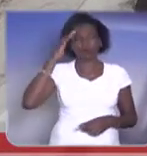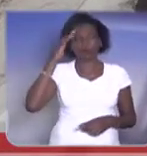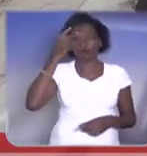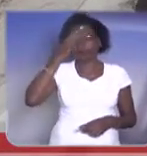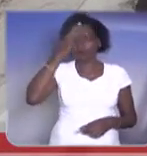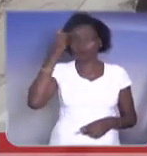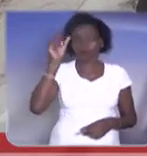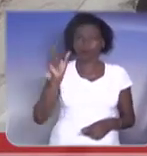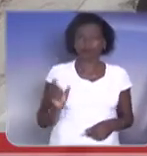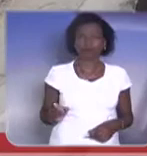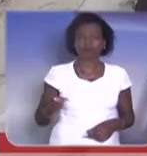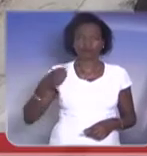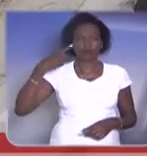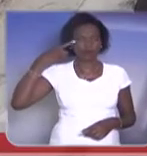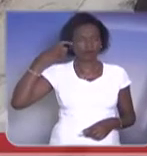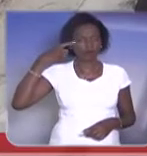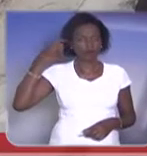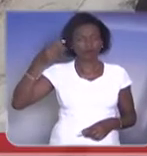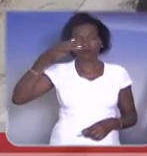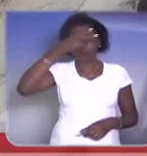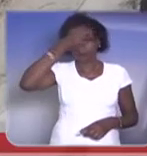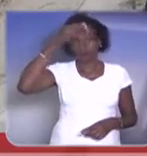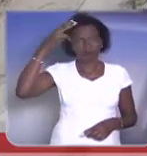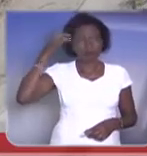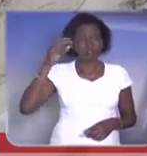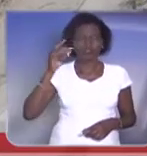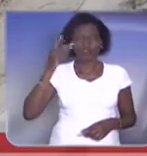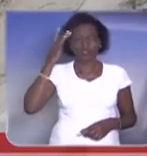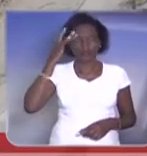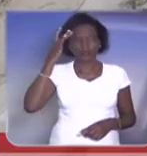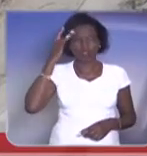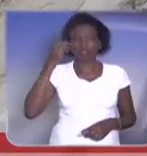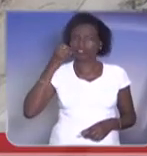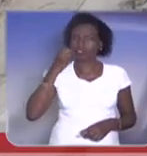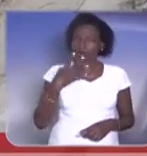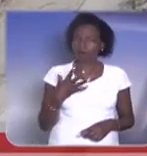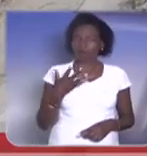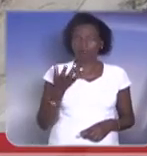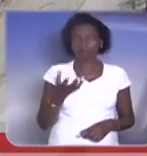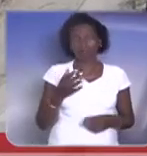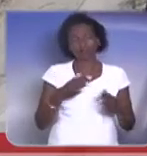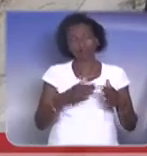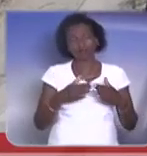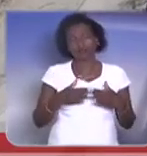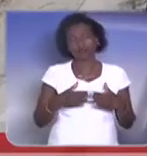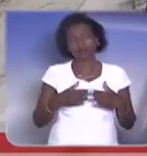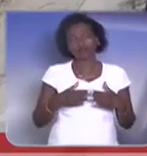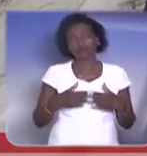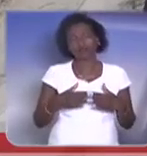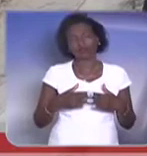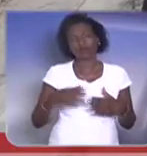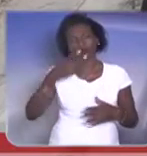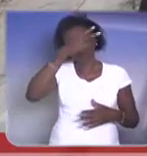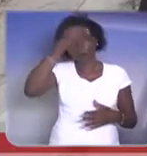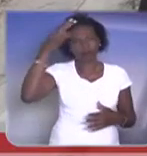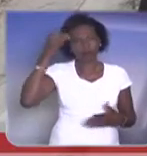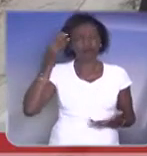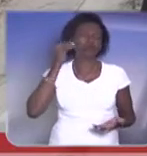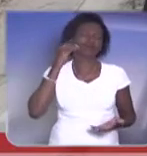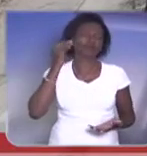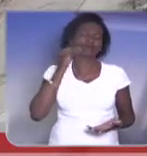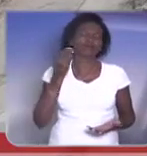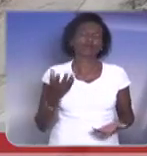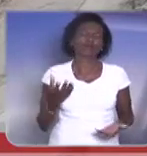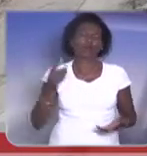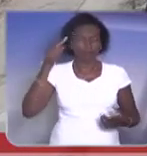como a pessoa da figura do nosso prefeito João Dória. Então, queria aqui, publicamente, pedir, solicitar ao prefeito João Dória que